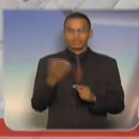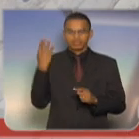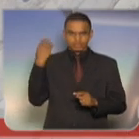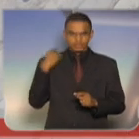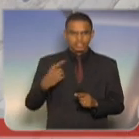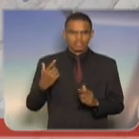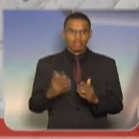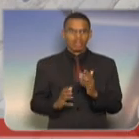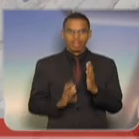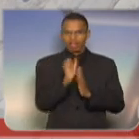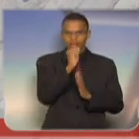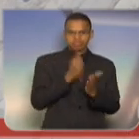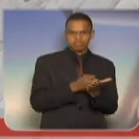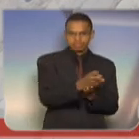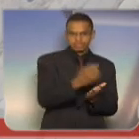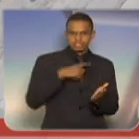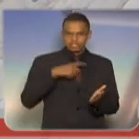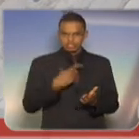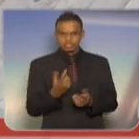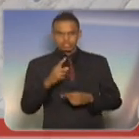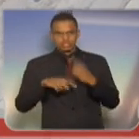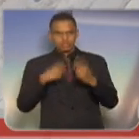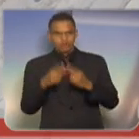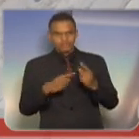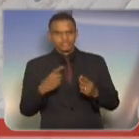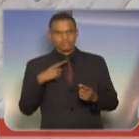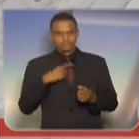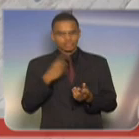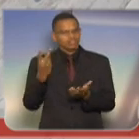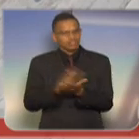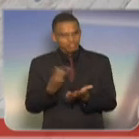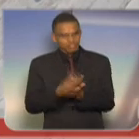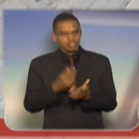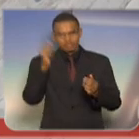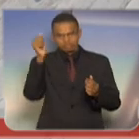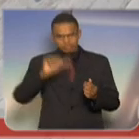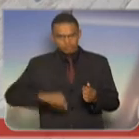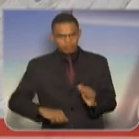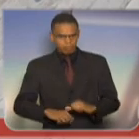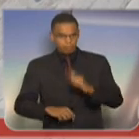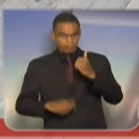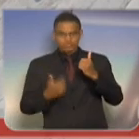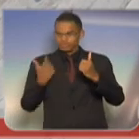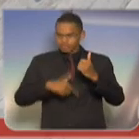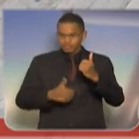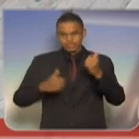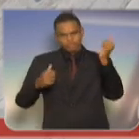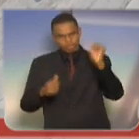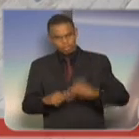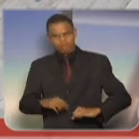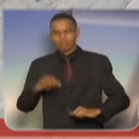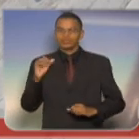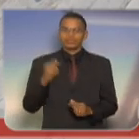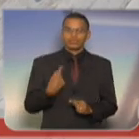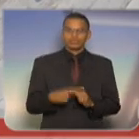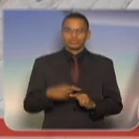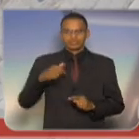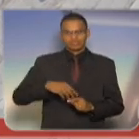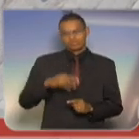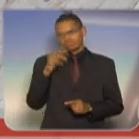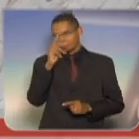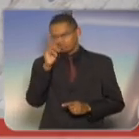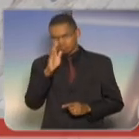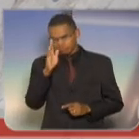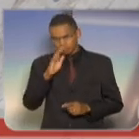errado. O que eles mais criticavam, que era a corrupção, acabaram sendo os reis da corrupção. É muito chato, isso para o país é muito ruim. Mas eu